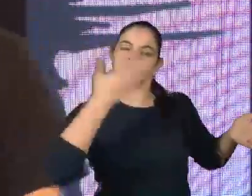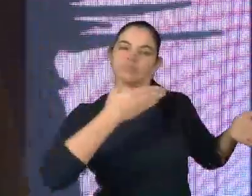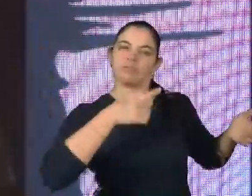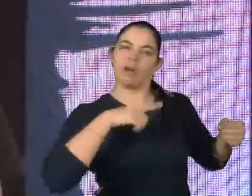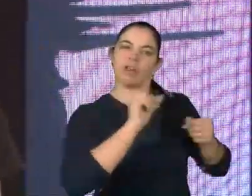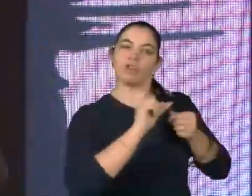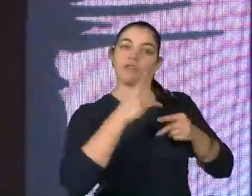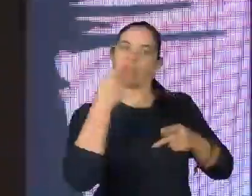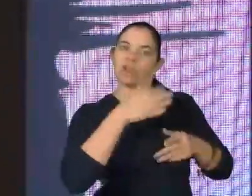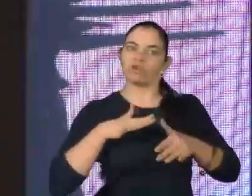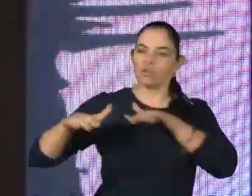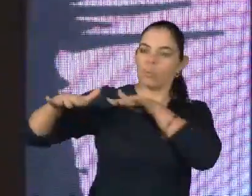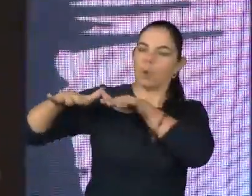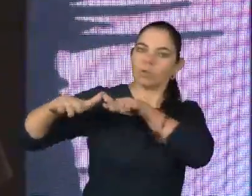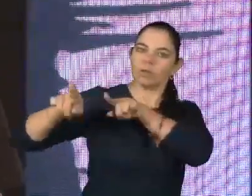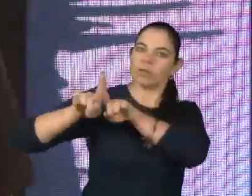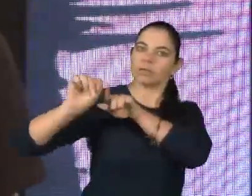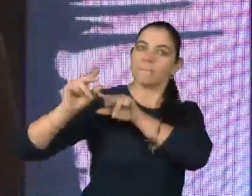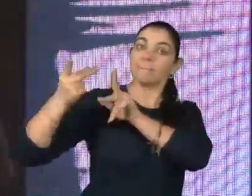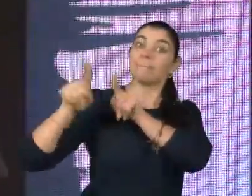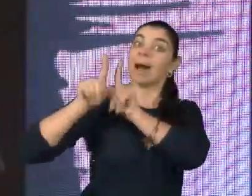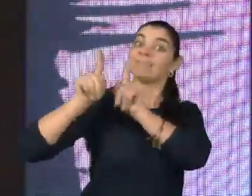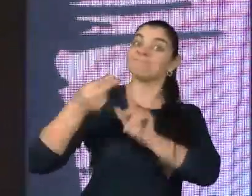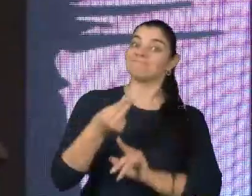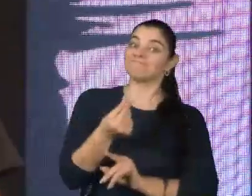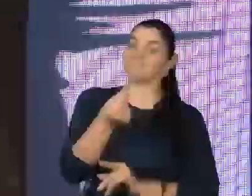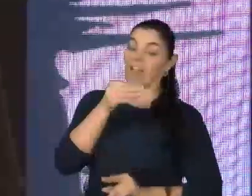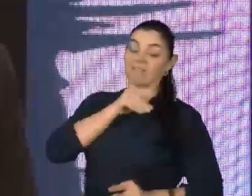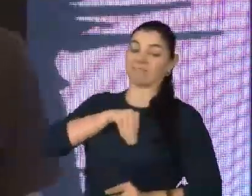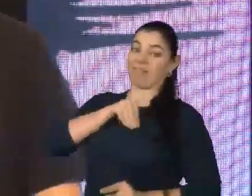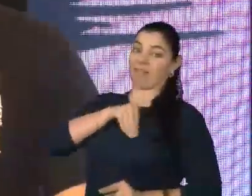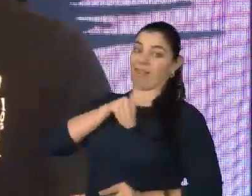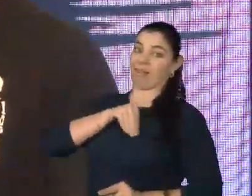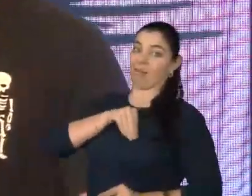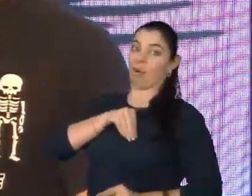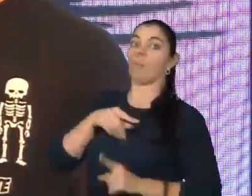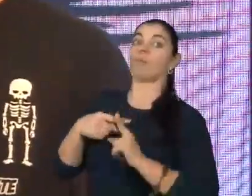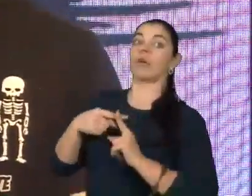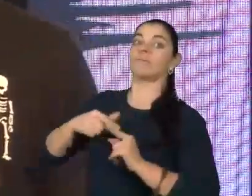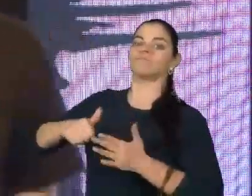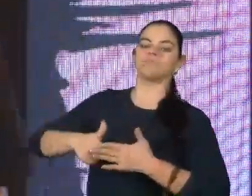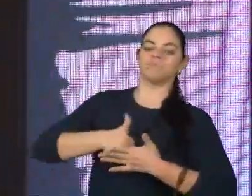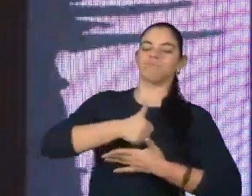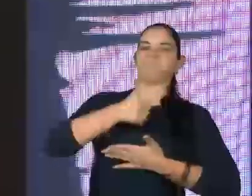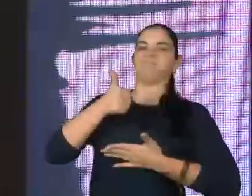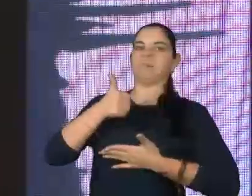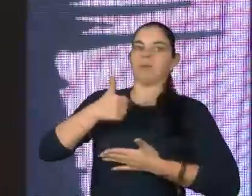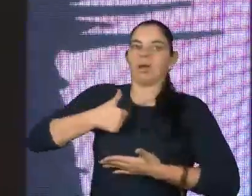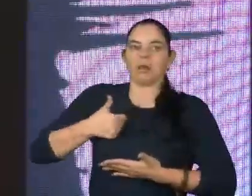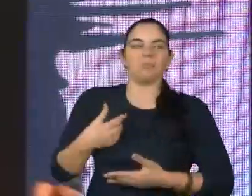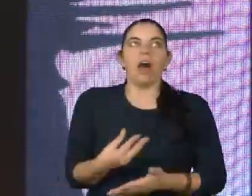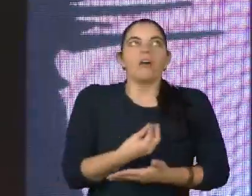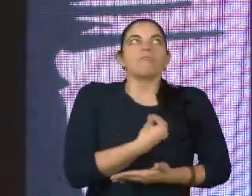de mobilidade, mas também da autonomia financeira. Para a grande maioria delas, foi a primeira vez na vida que elas tiveram um